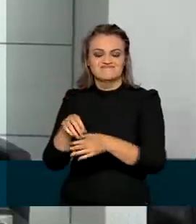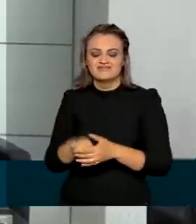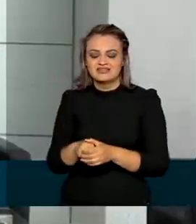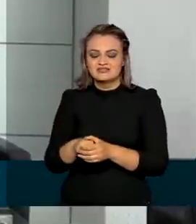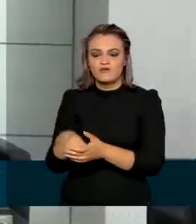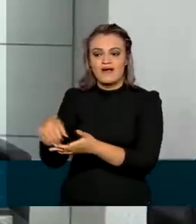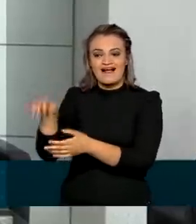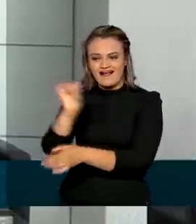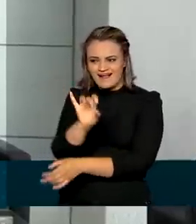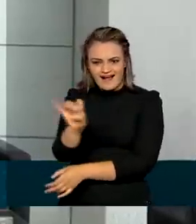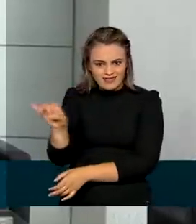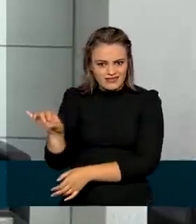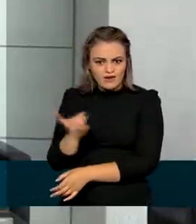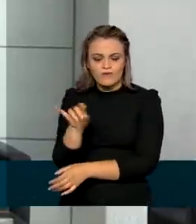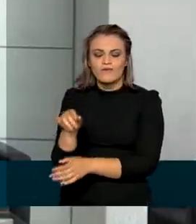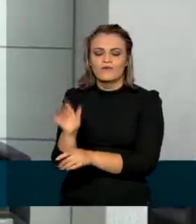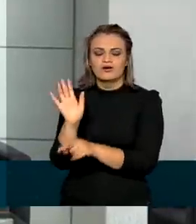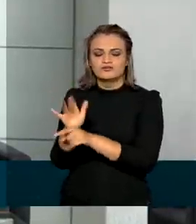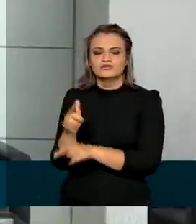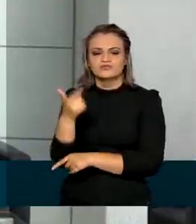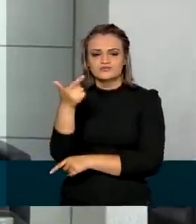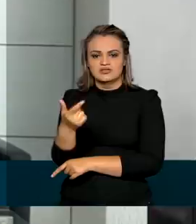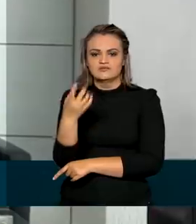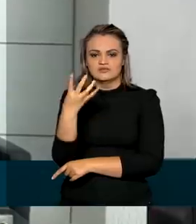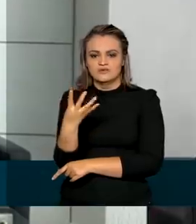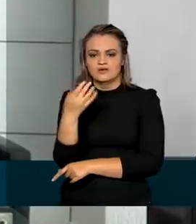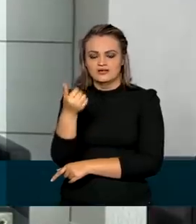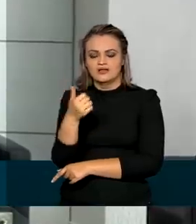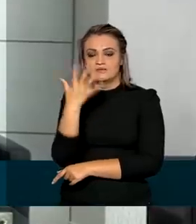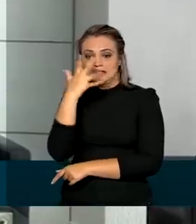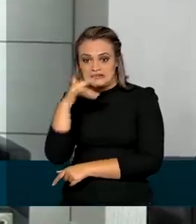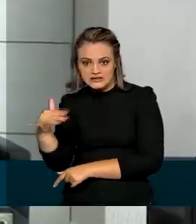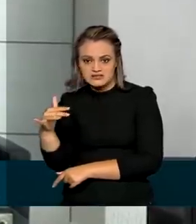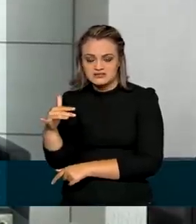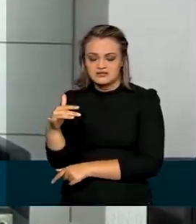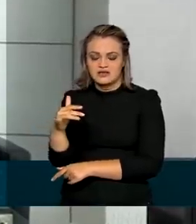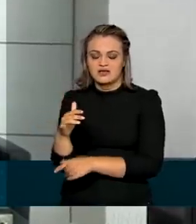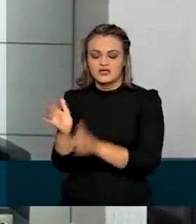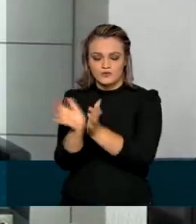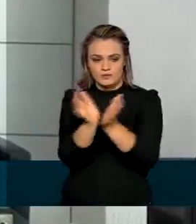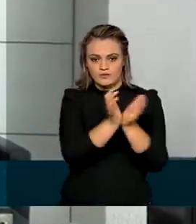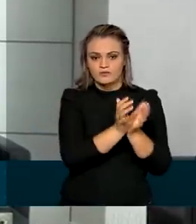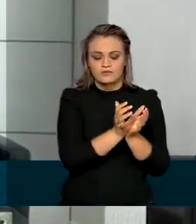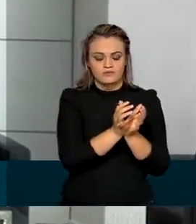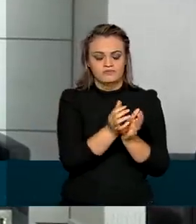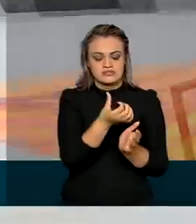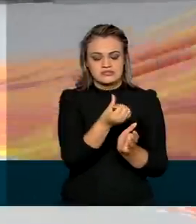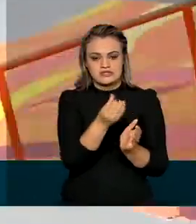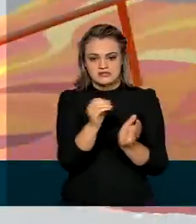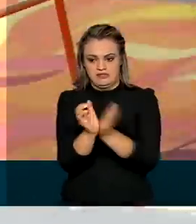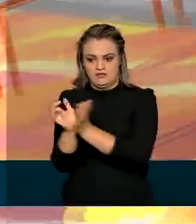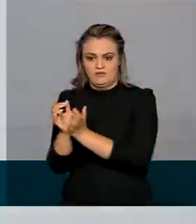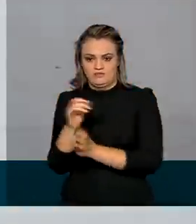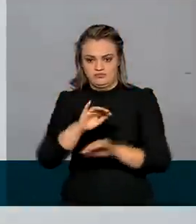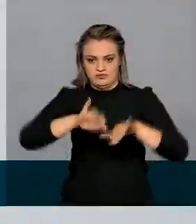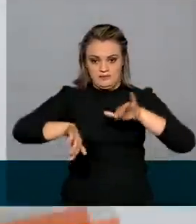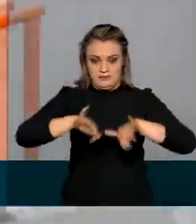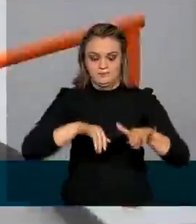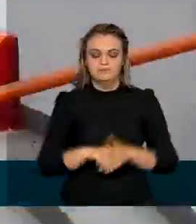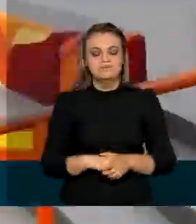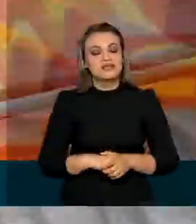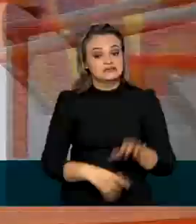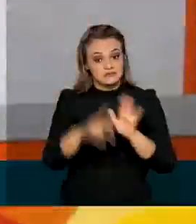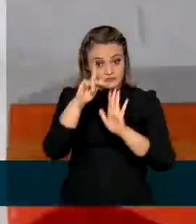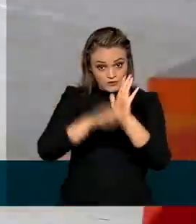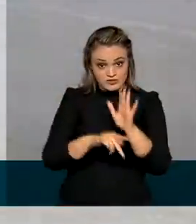núcleo atende 240 crianças, dividido em 4 turmas de 60 crianças. O projeto é uma